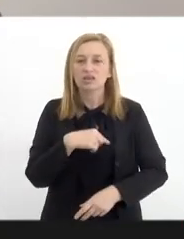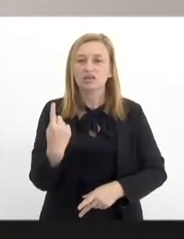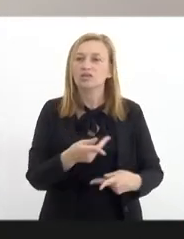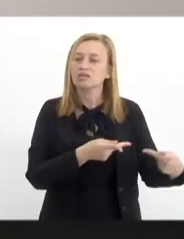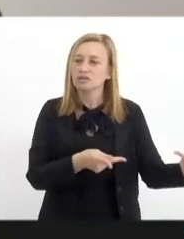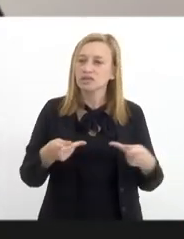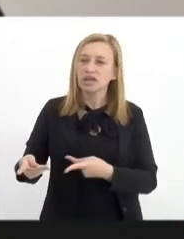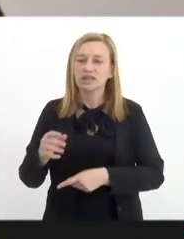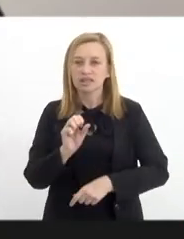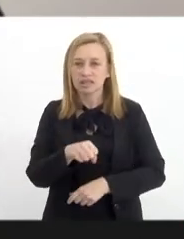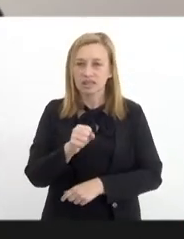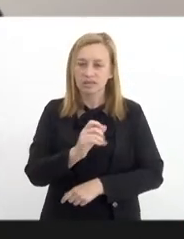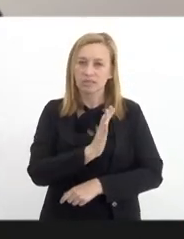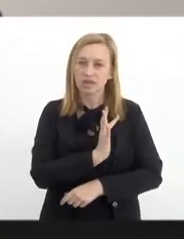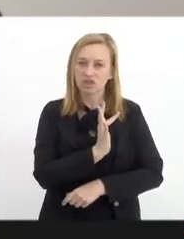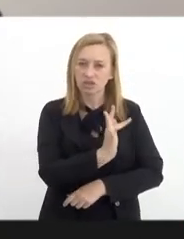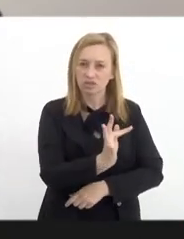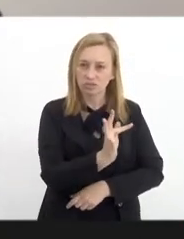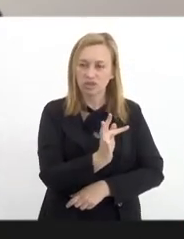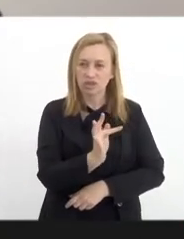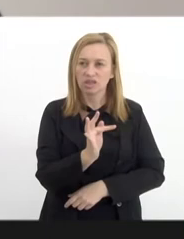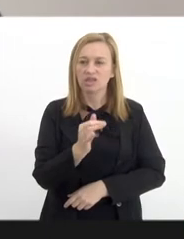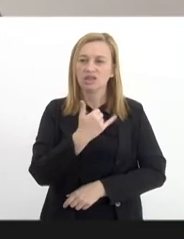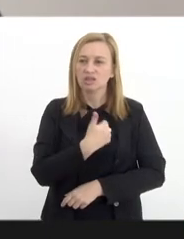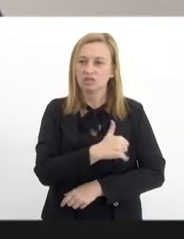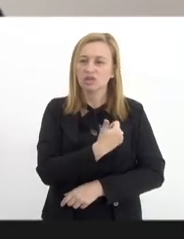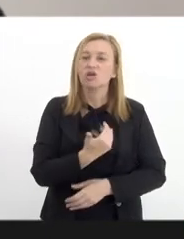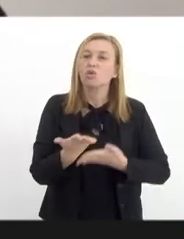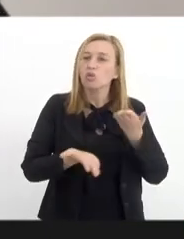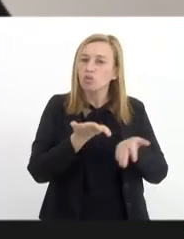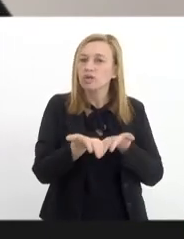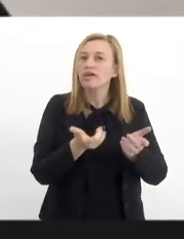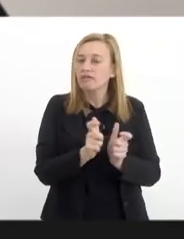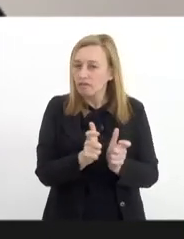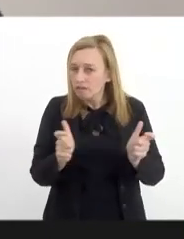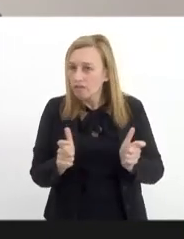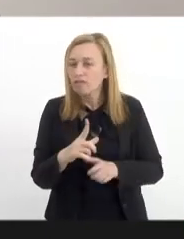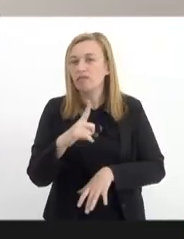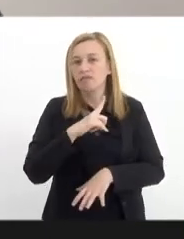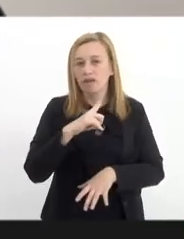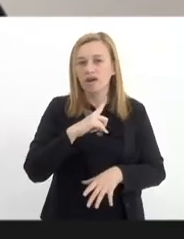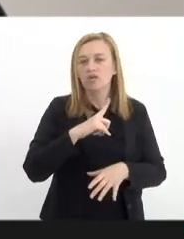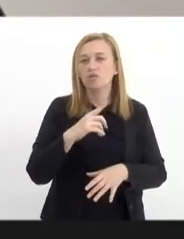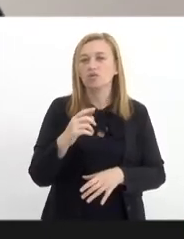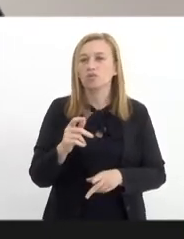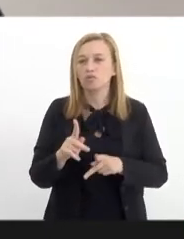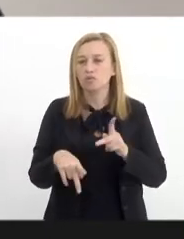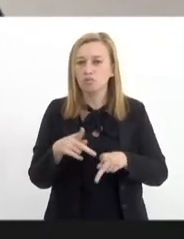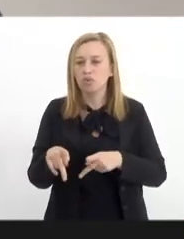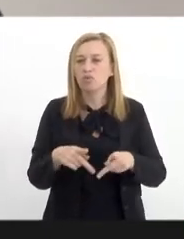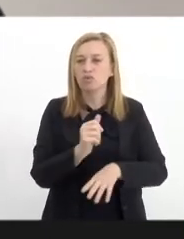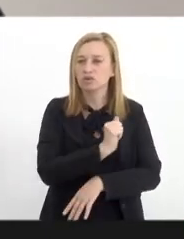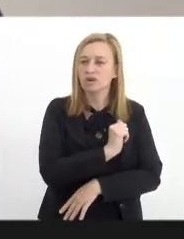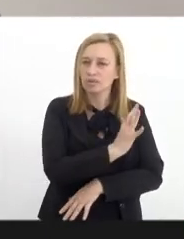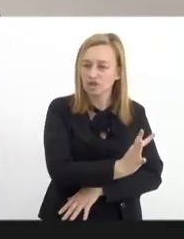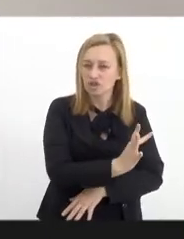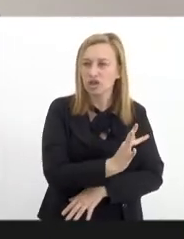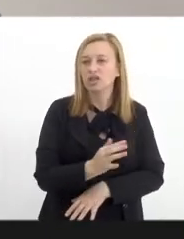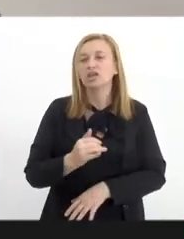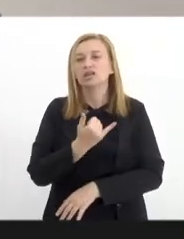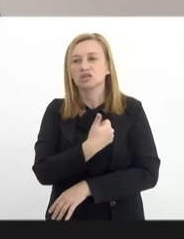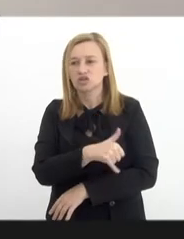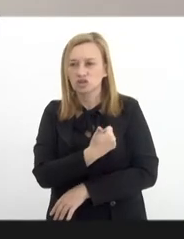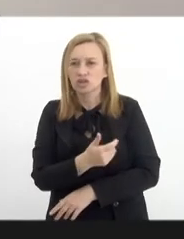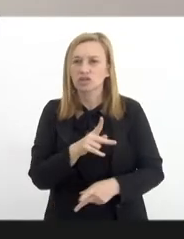Miritim, Baixada Fluminense, onde tem esse cuidado muito grande com a população da Baixada e São João de Miritim